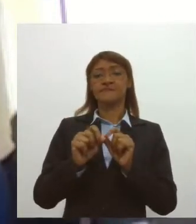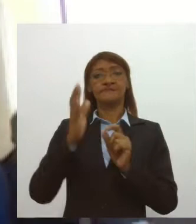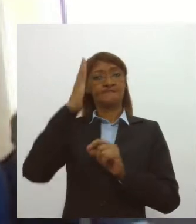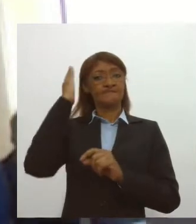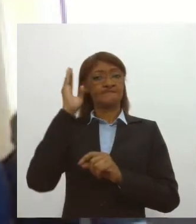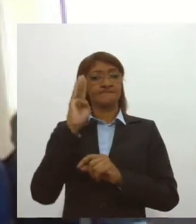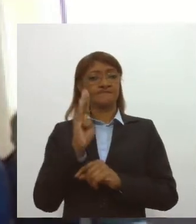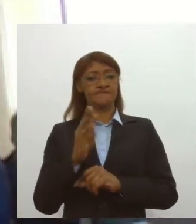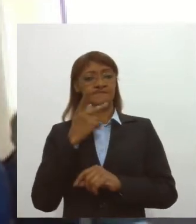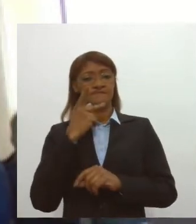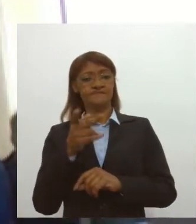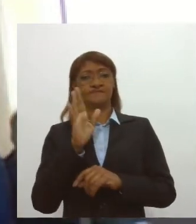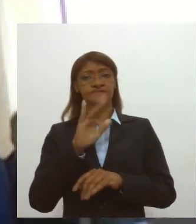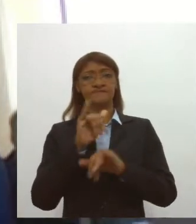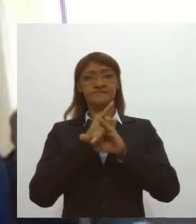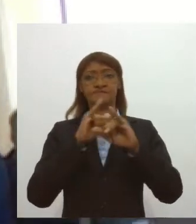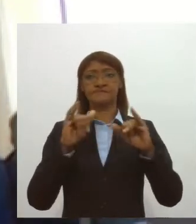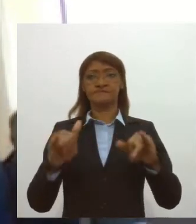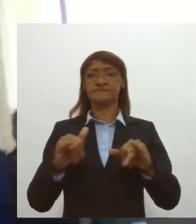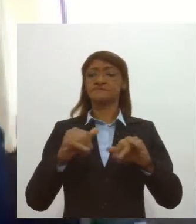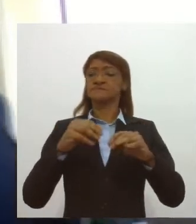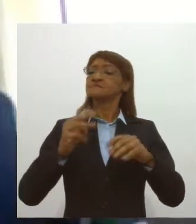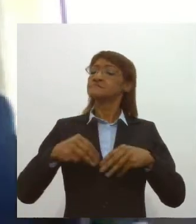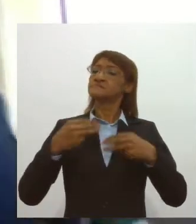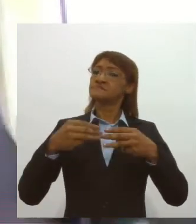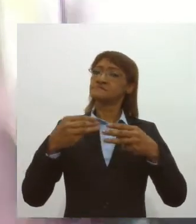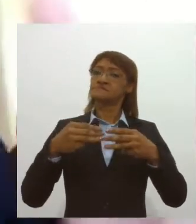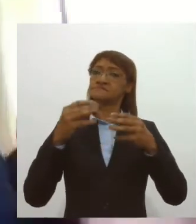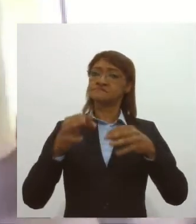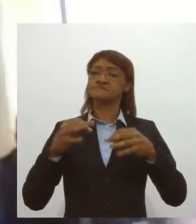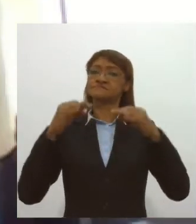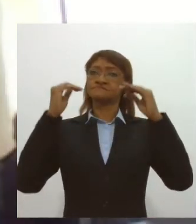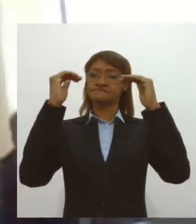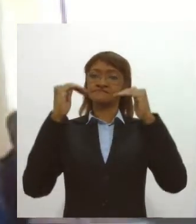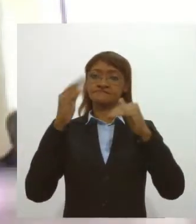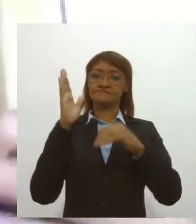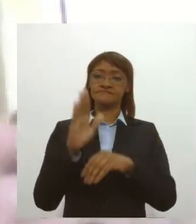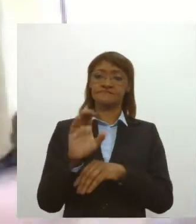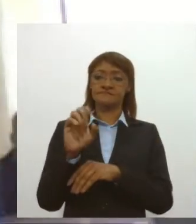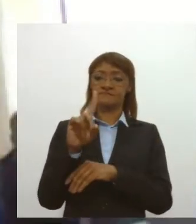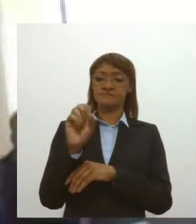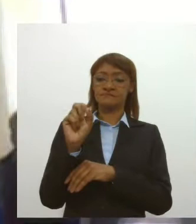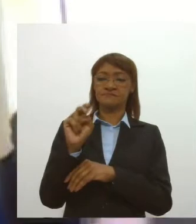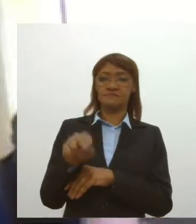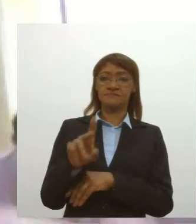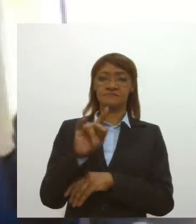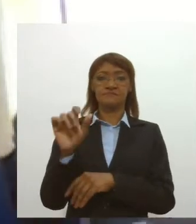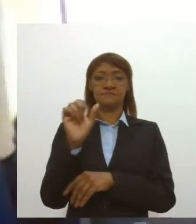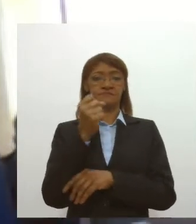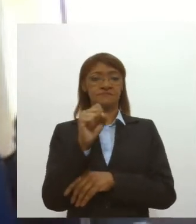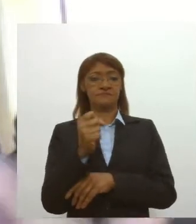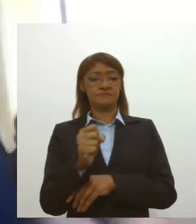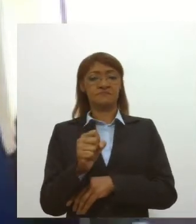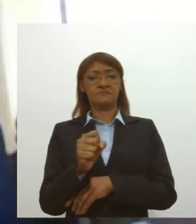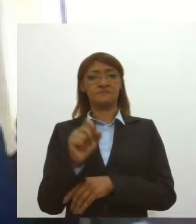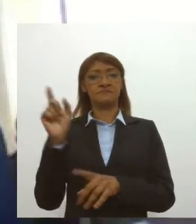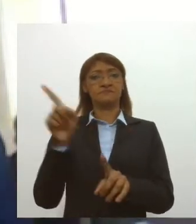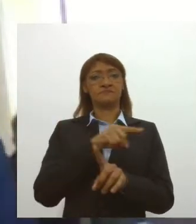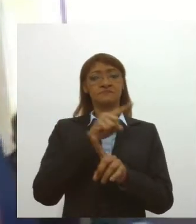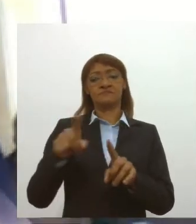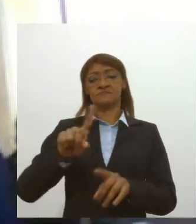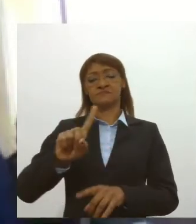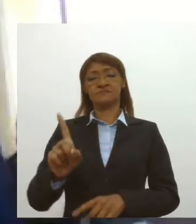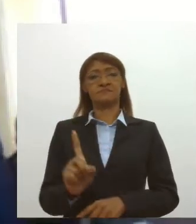a decisão anunciada pelo ministro do Supremo Tribunal Federal, Edson Fachin, no último dia 8, que anulou as condenações do ex